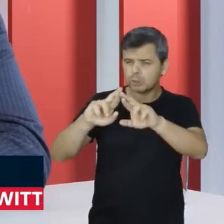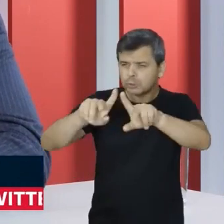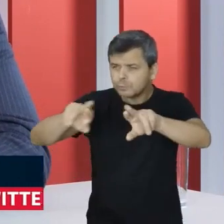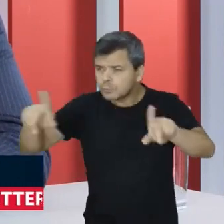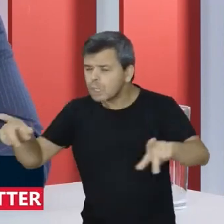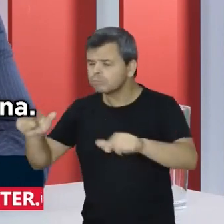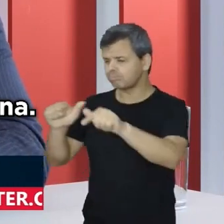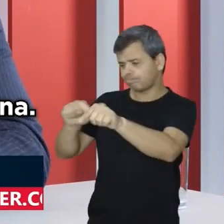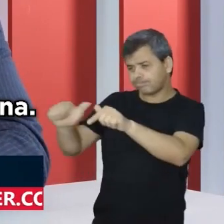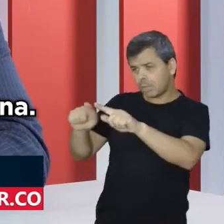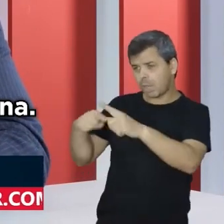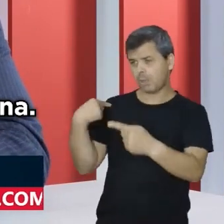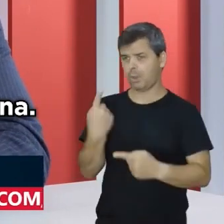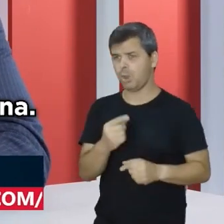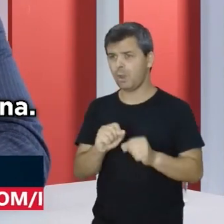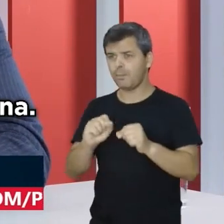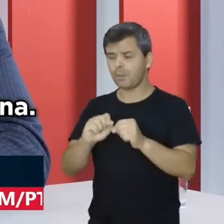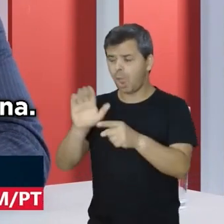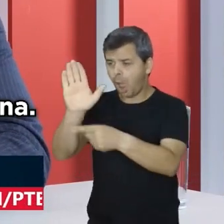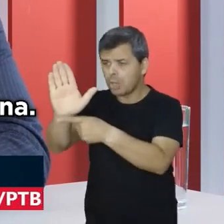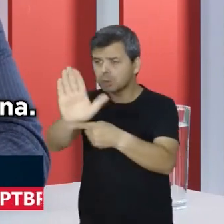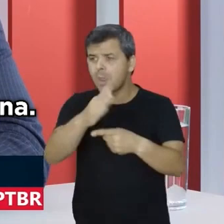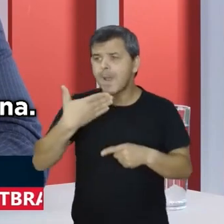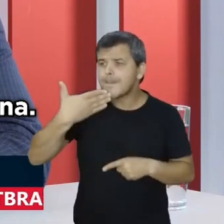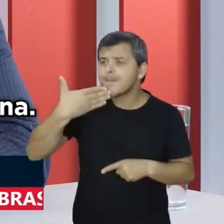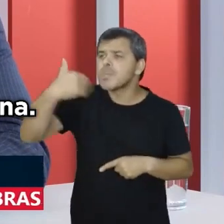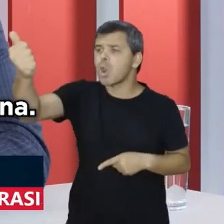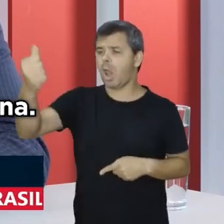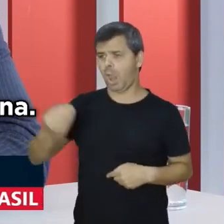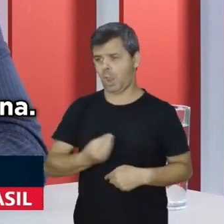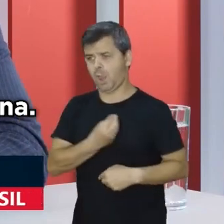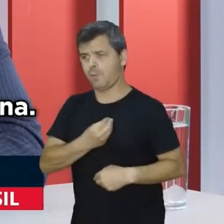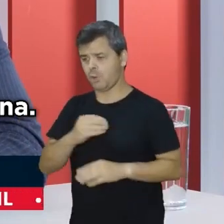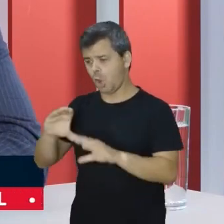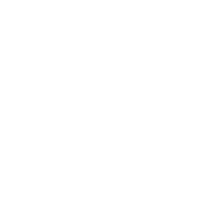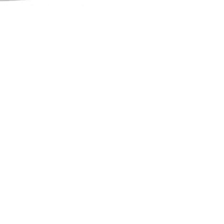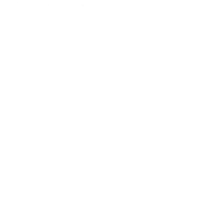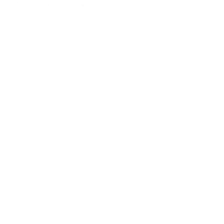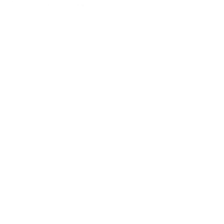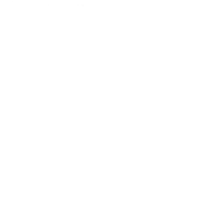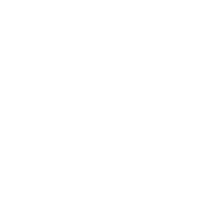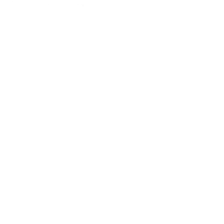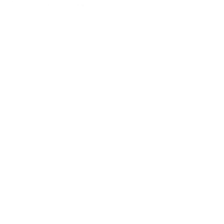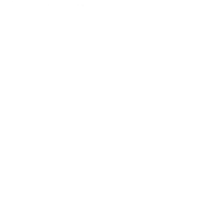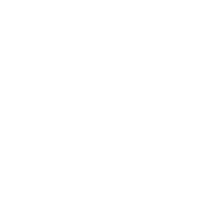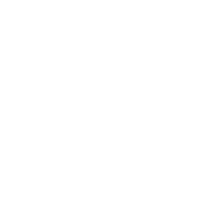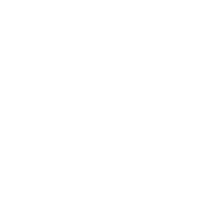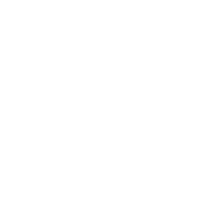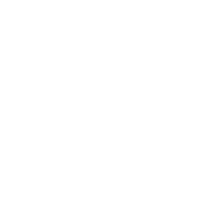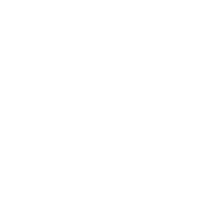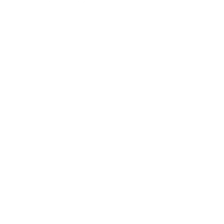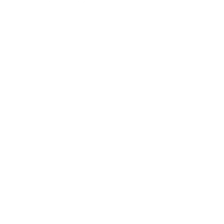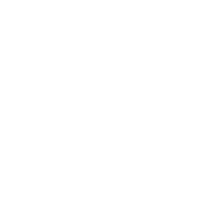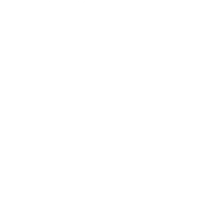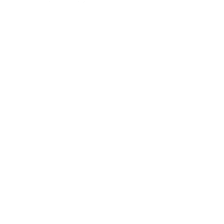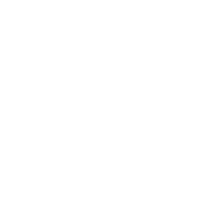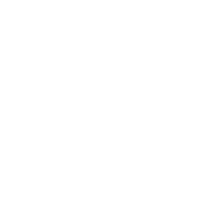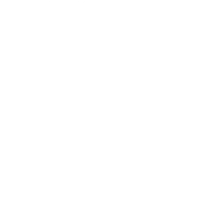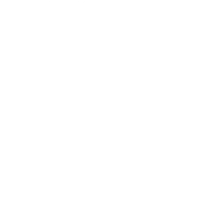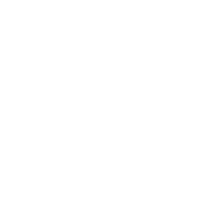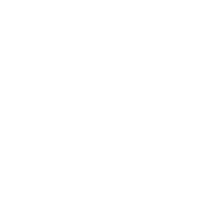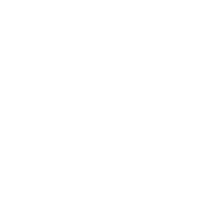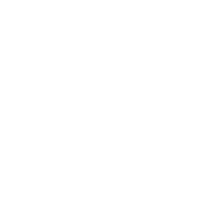de ações aí para poder ajudar a melhorar a vida da população pernambucana. Música Música Música